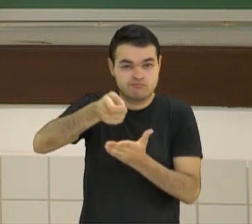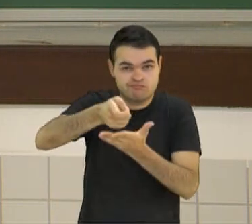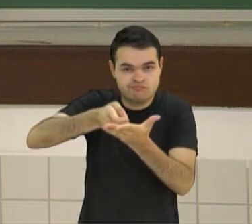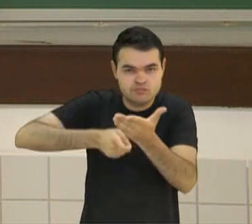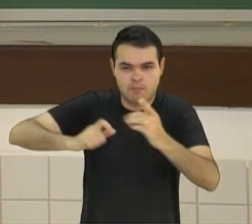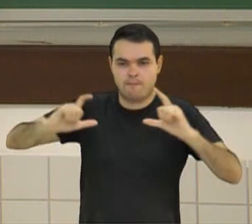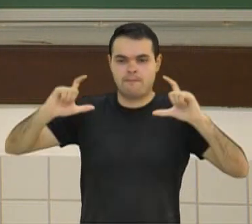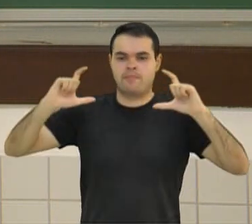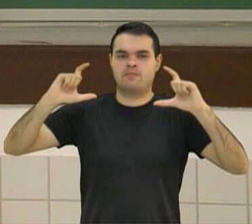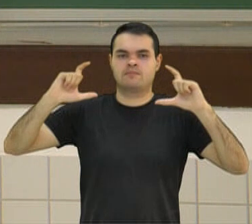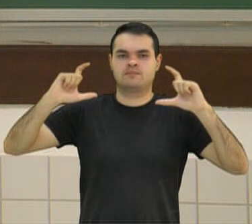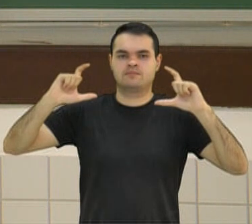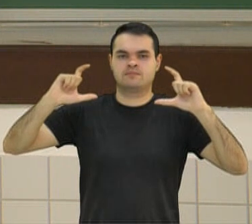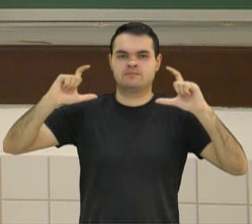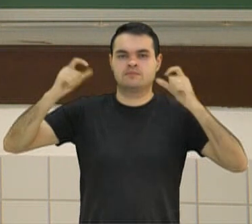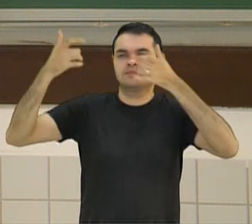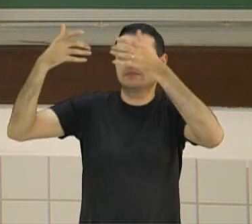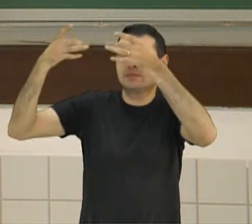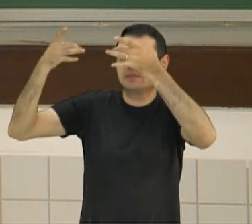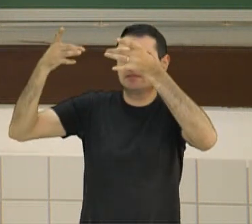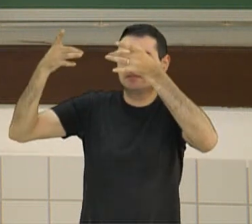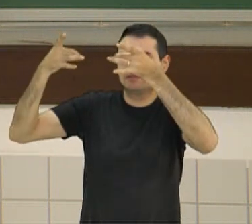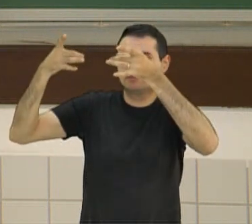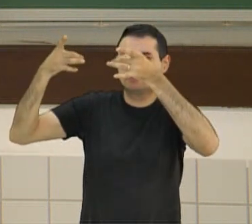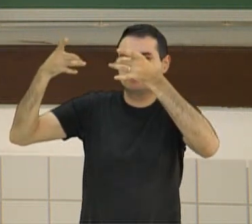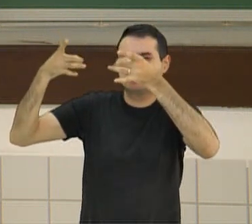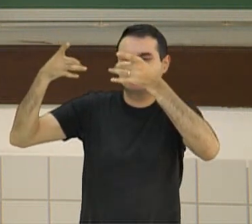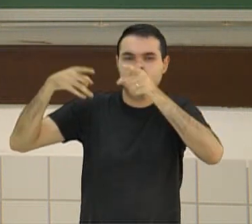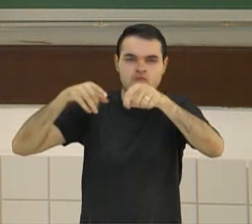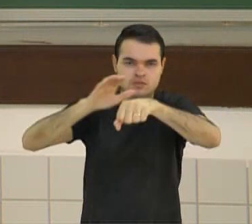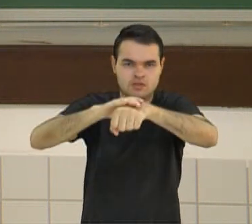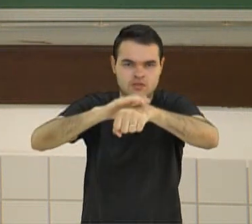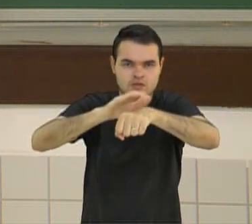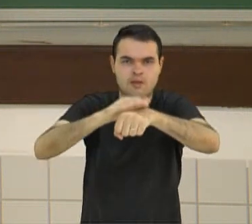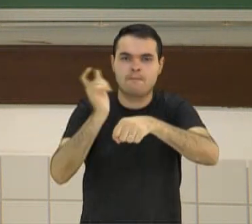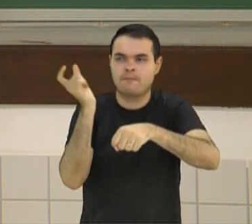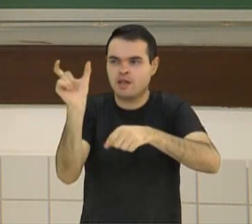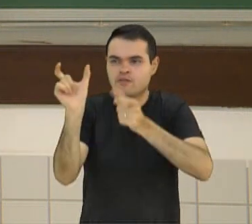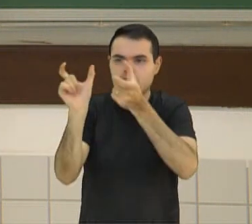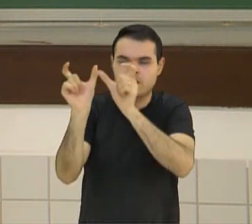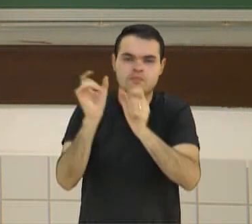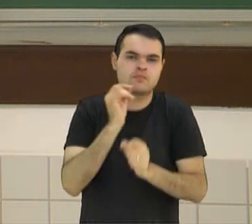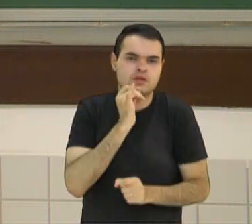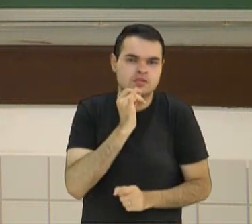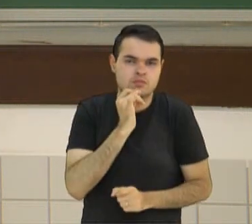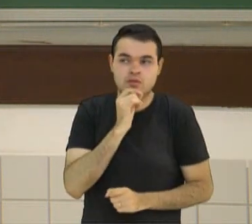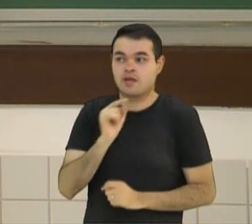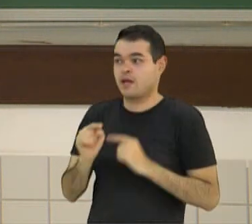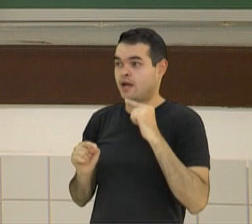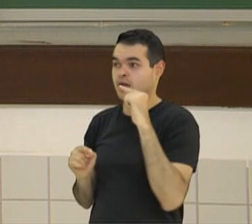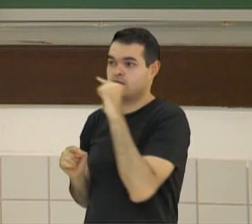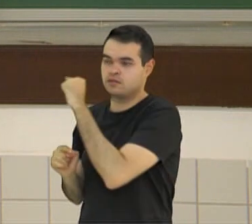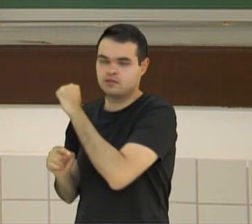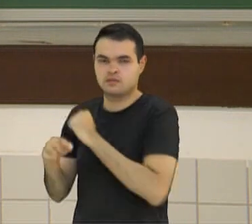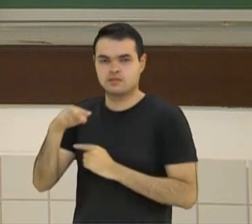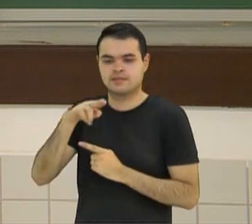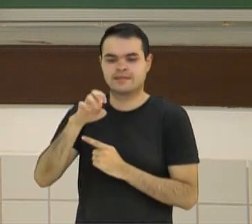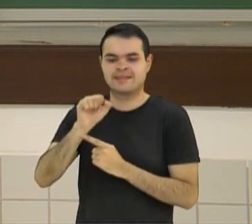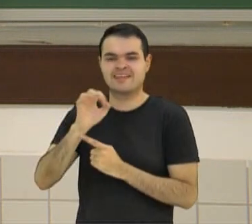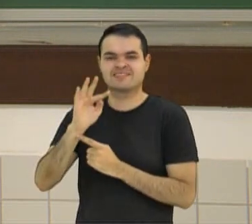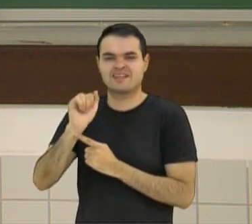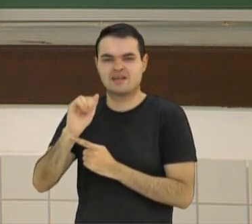parágrafo descrevendo essa cena. Você vai usar palavras como Nesta cena podemos ver,